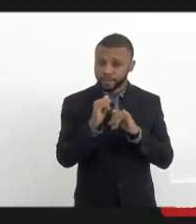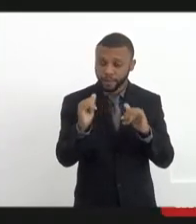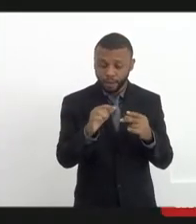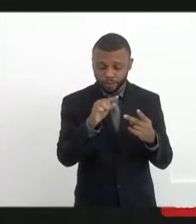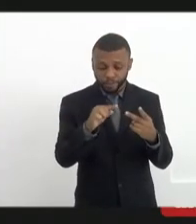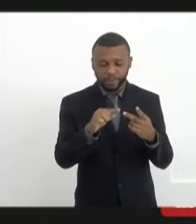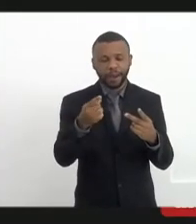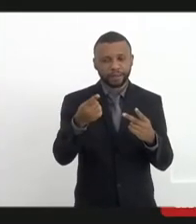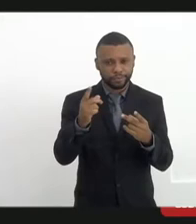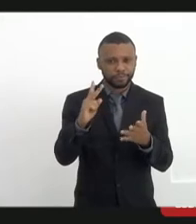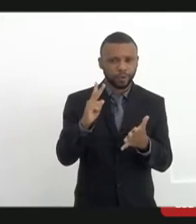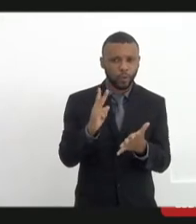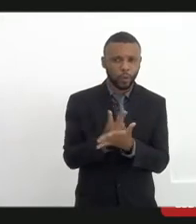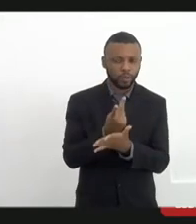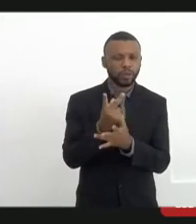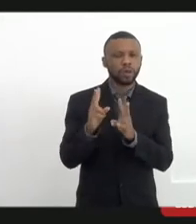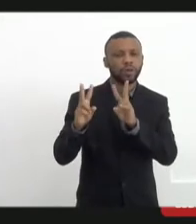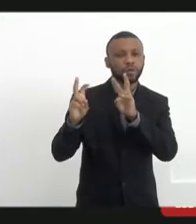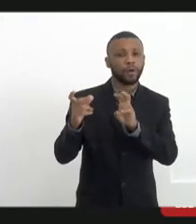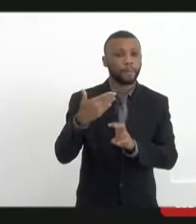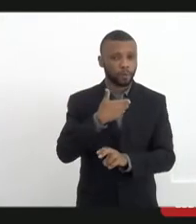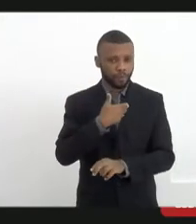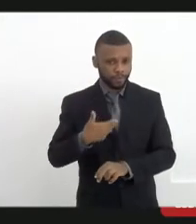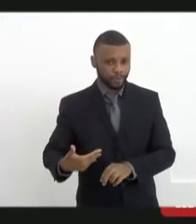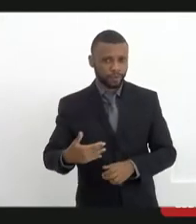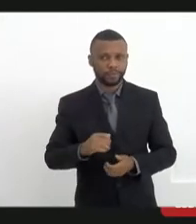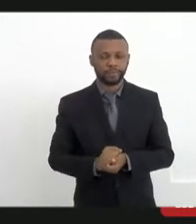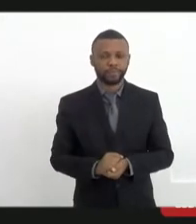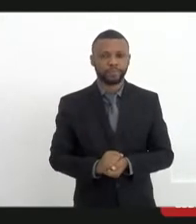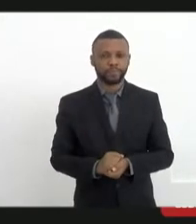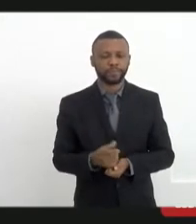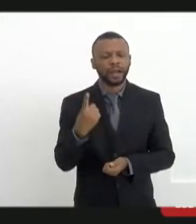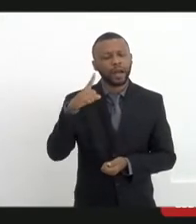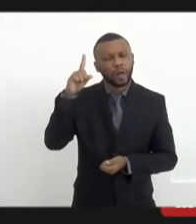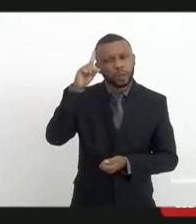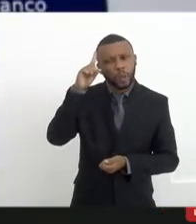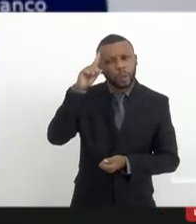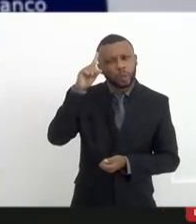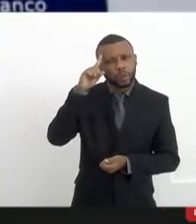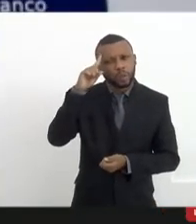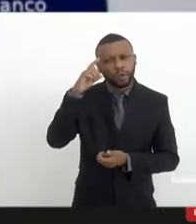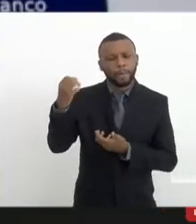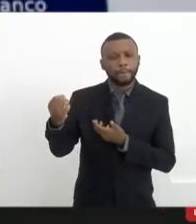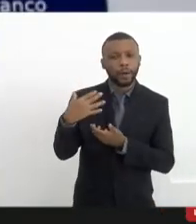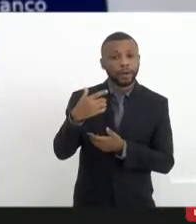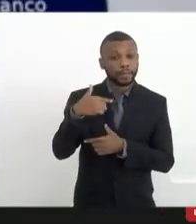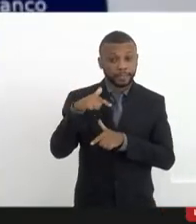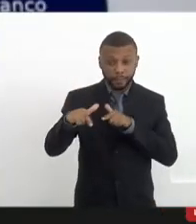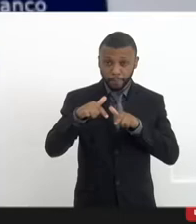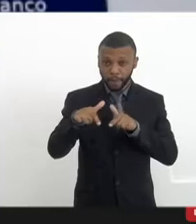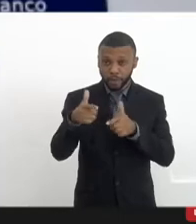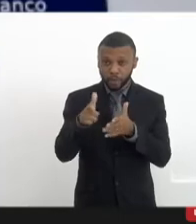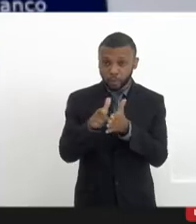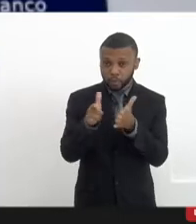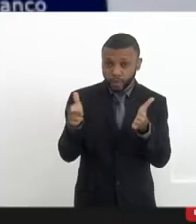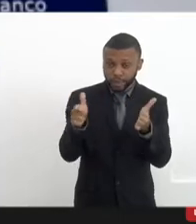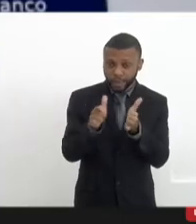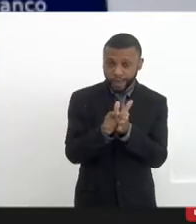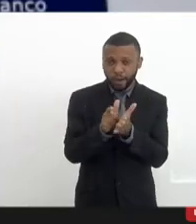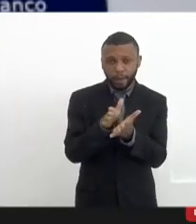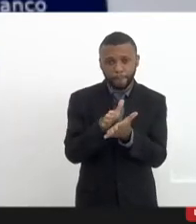curioso sobre o governo. Todo dia eu recebo, quem trabalha com jornalismo impresso e digital,